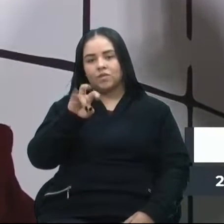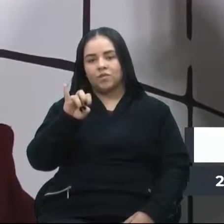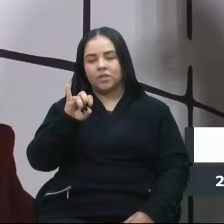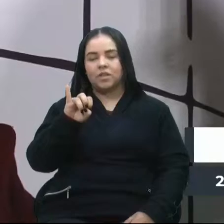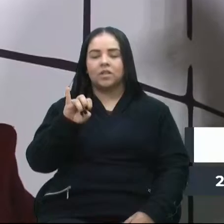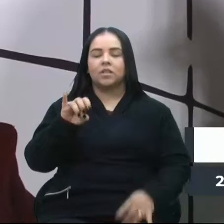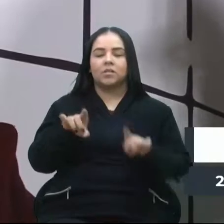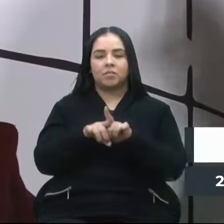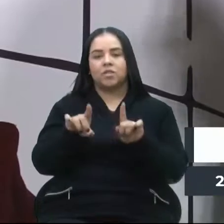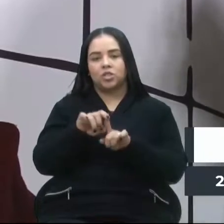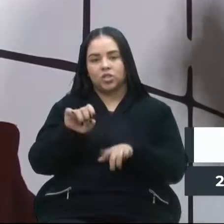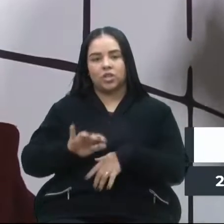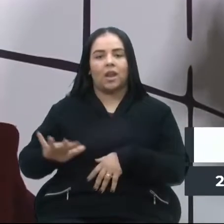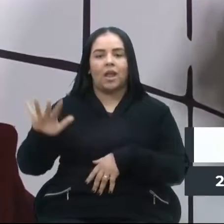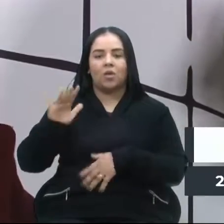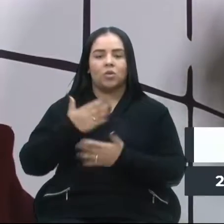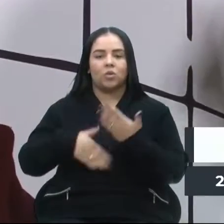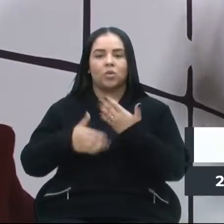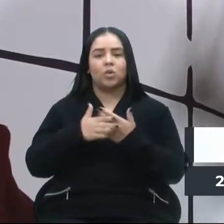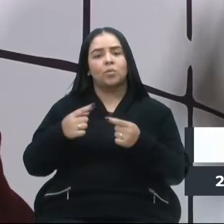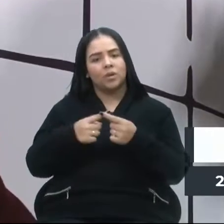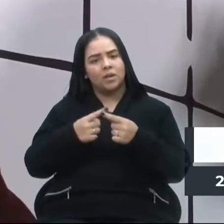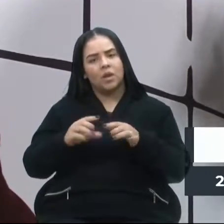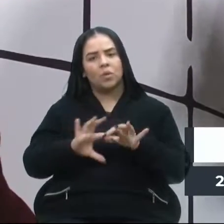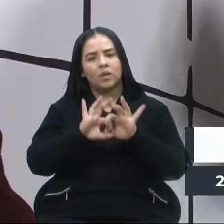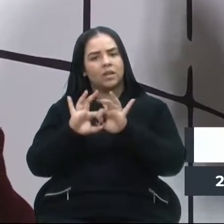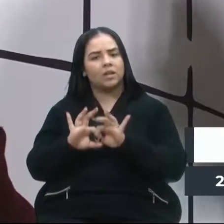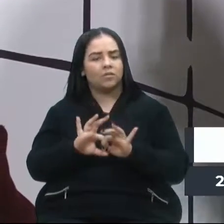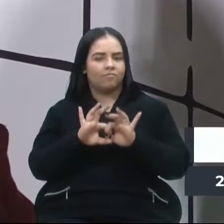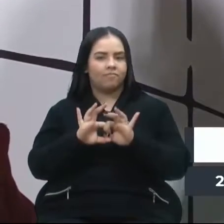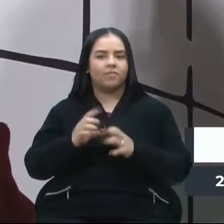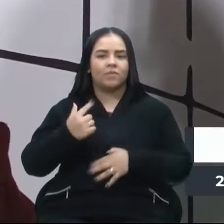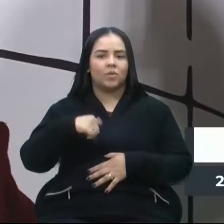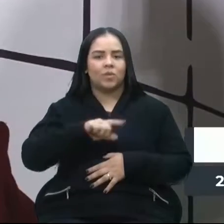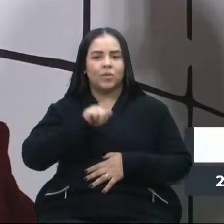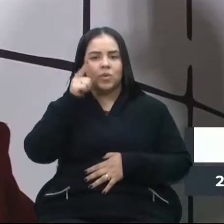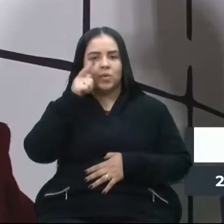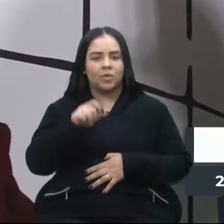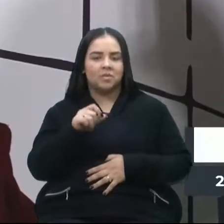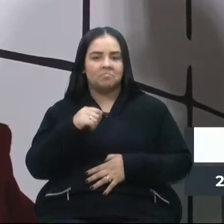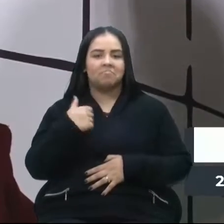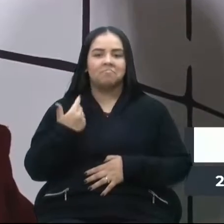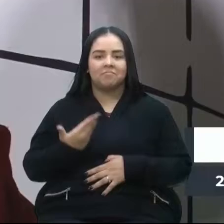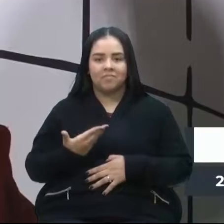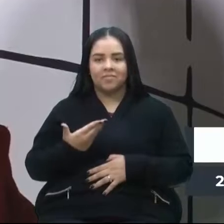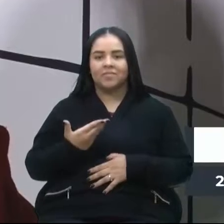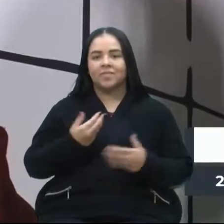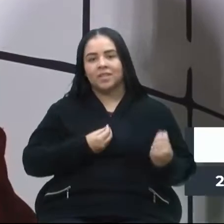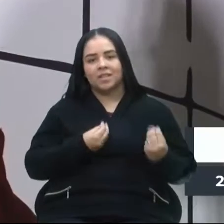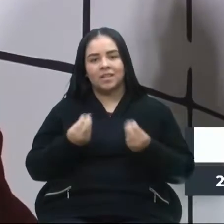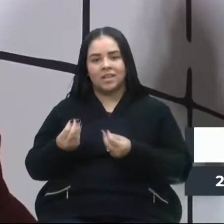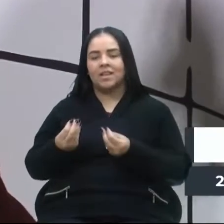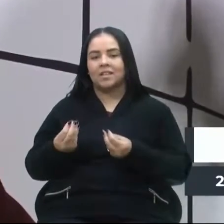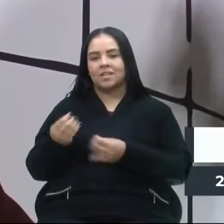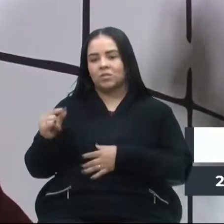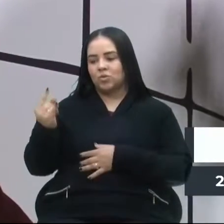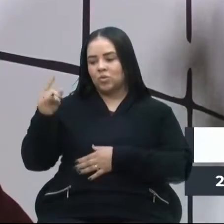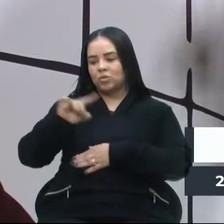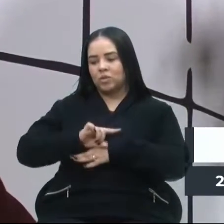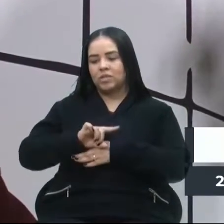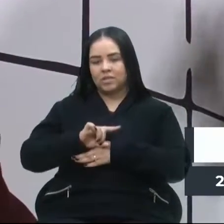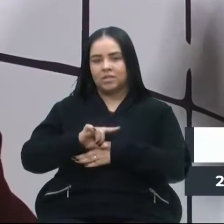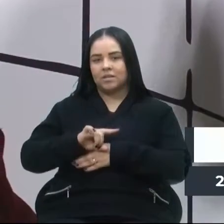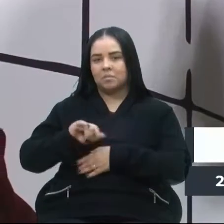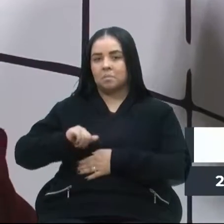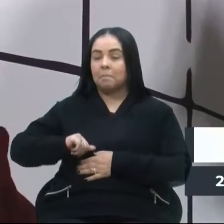do hospital Virvi Ramos, porque tudo é uma união, é uma corrente. E a gente conseguiu aí entregar, nesses últimos dias aí,